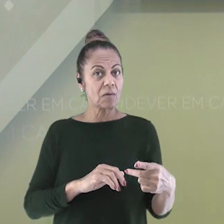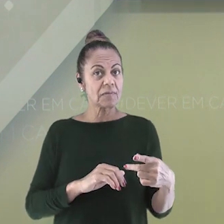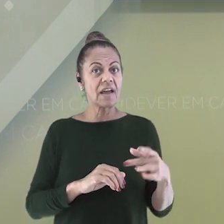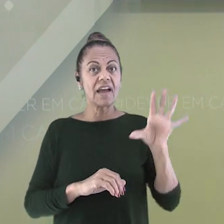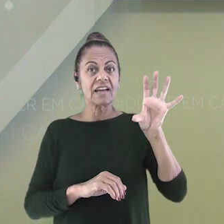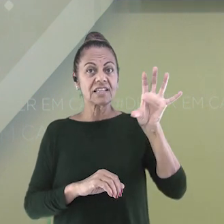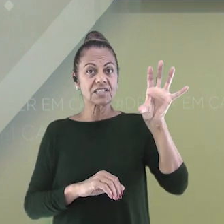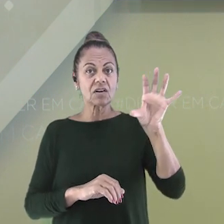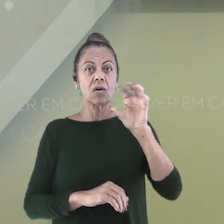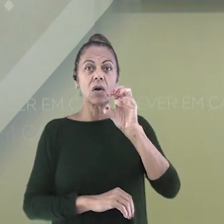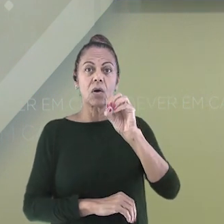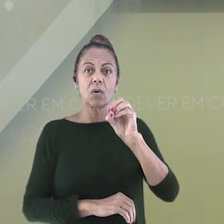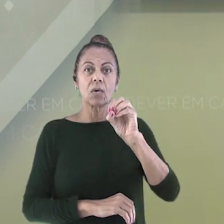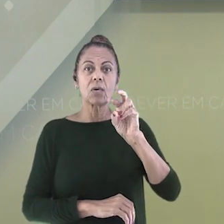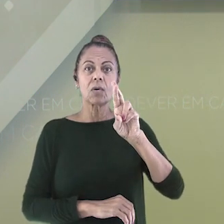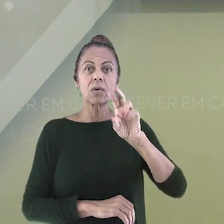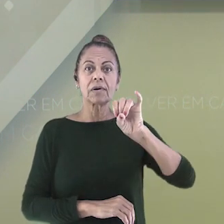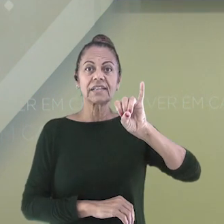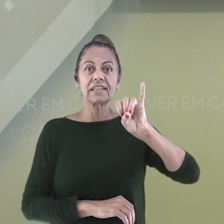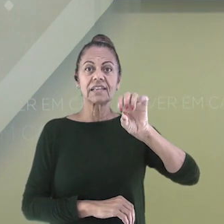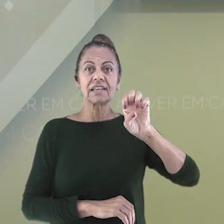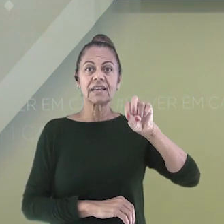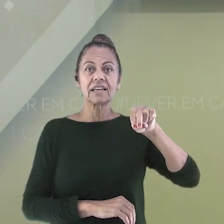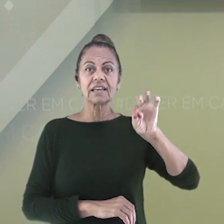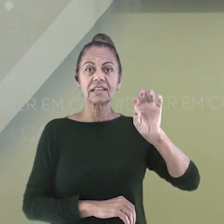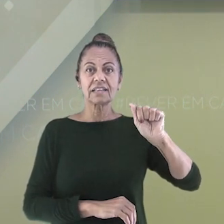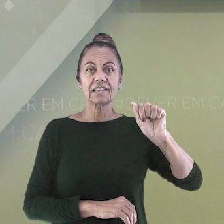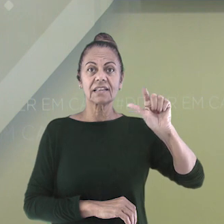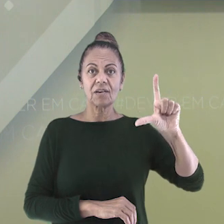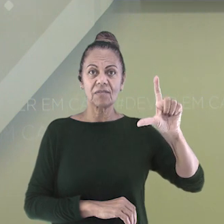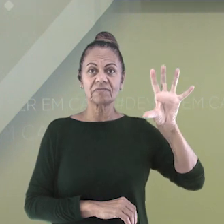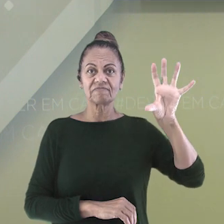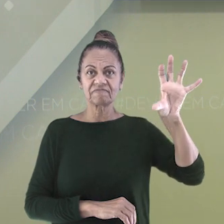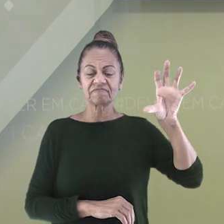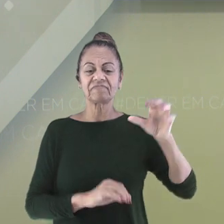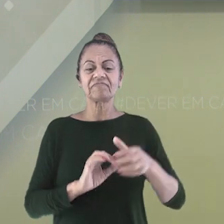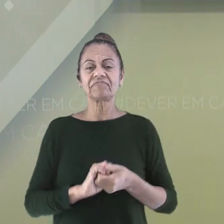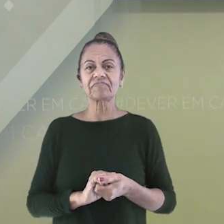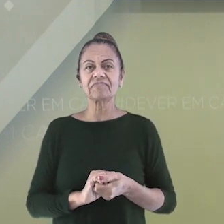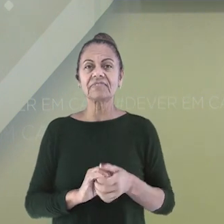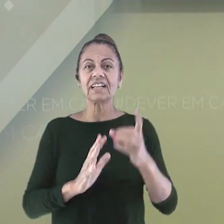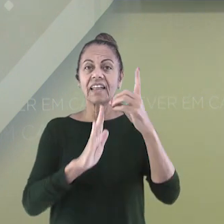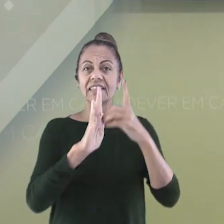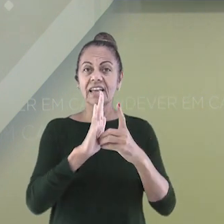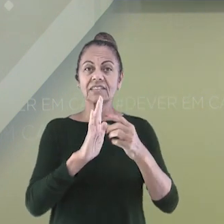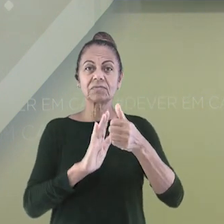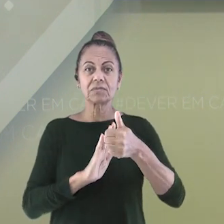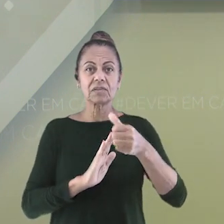e está bem aqui nesse círculo branco. Na década de 1960,